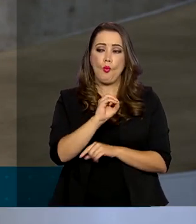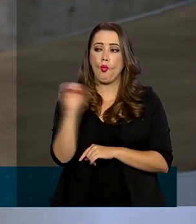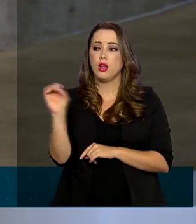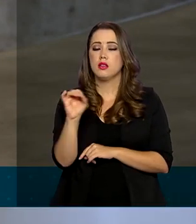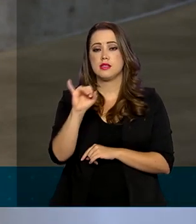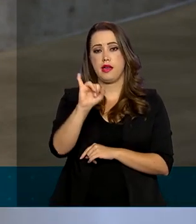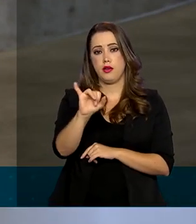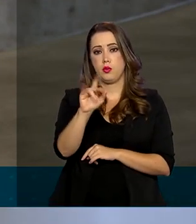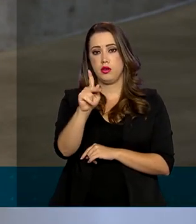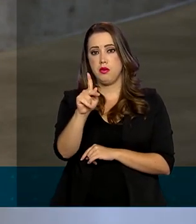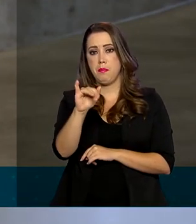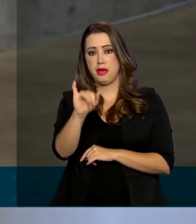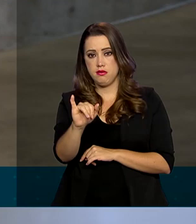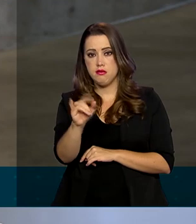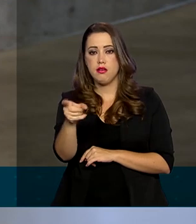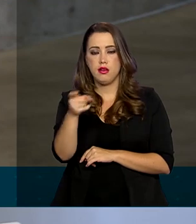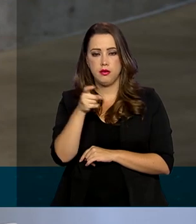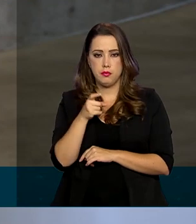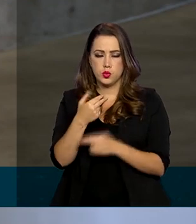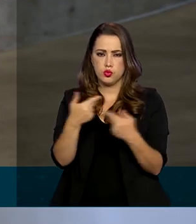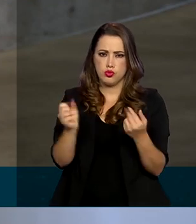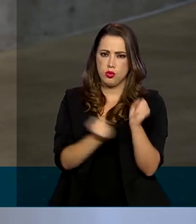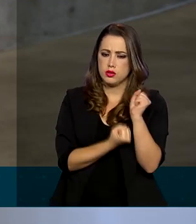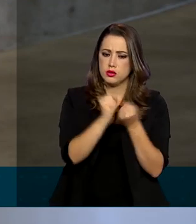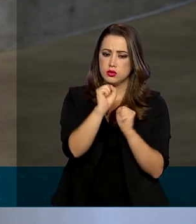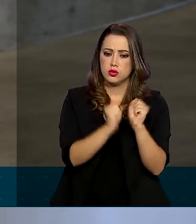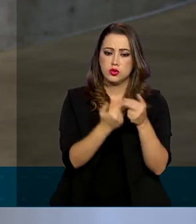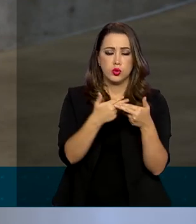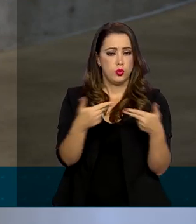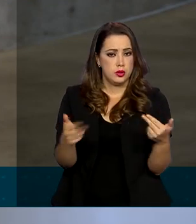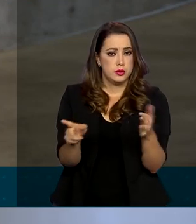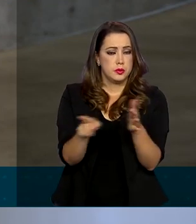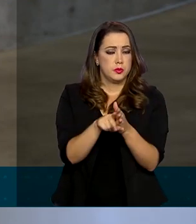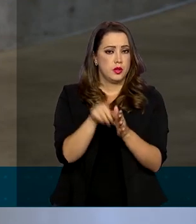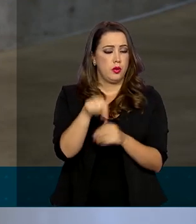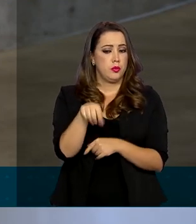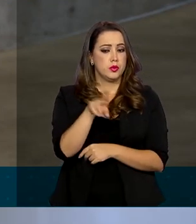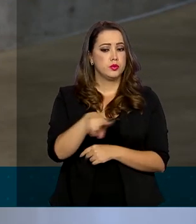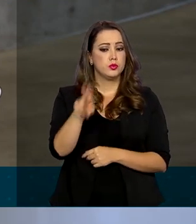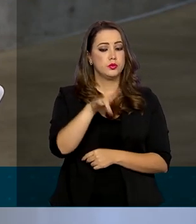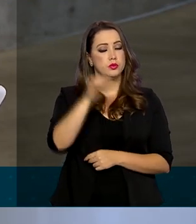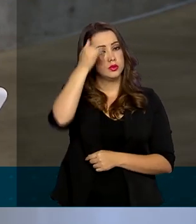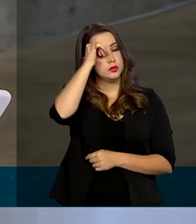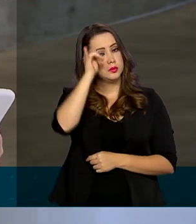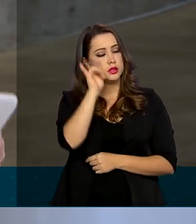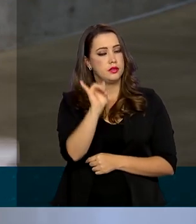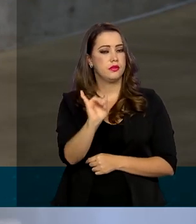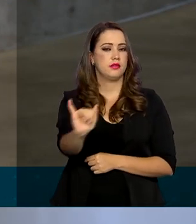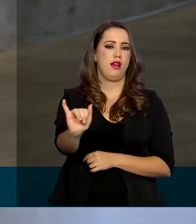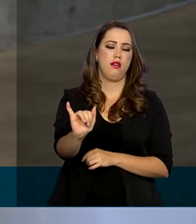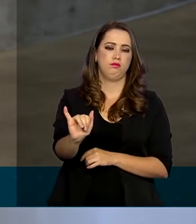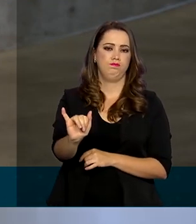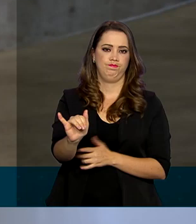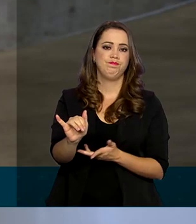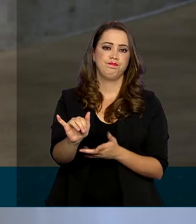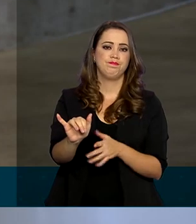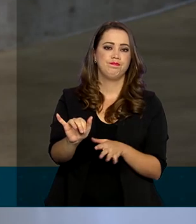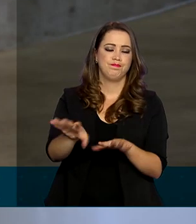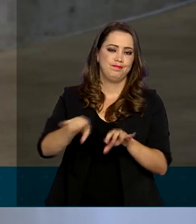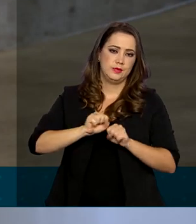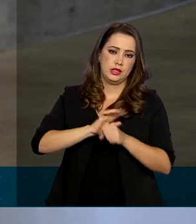Imposto sobre Produtos Industrializados, de itens usados no combate à doença e na